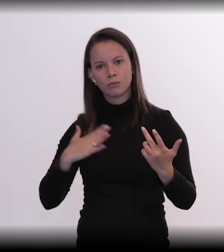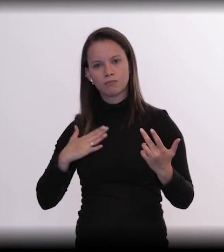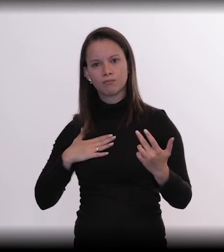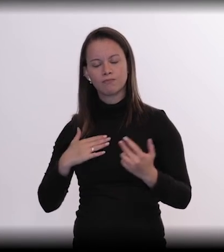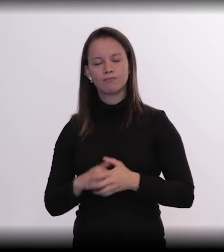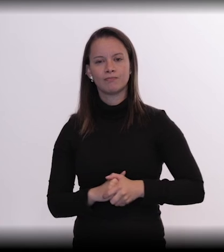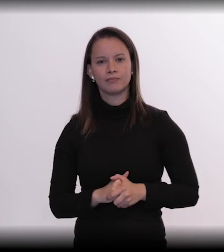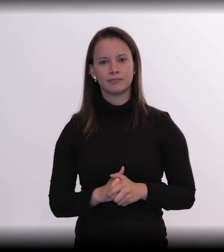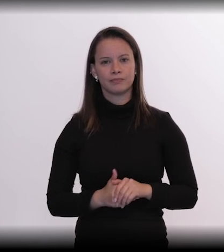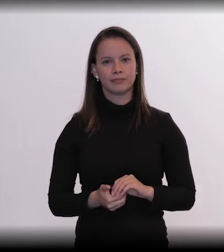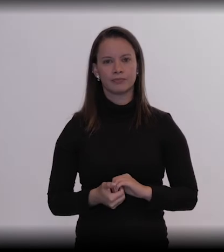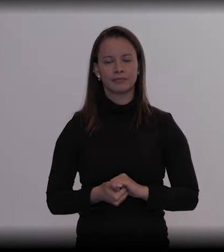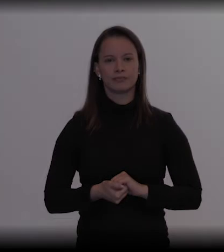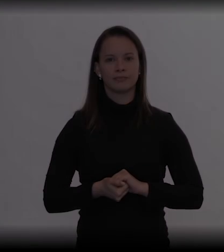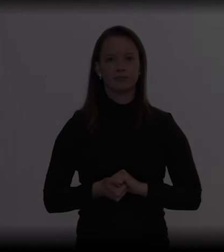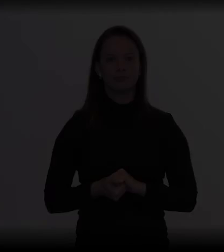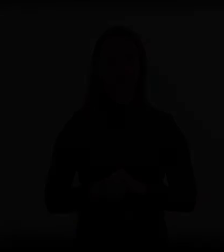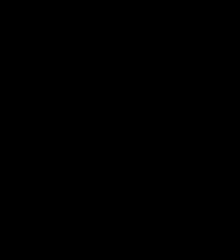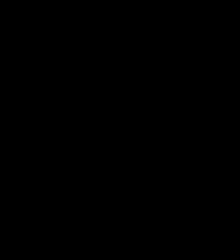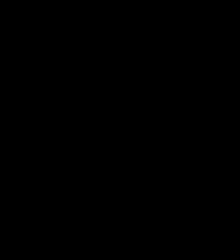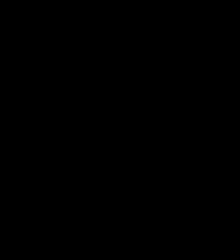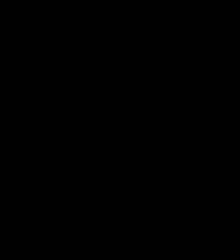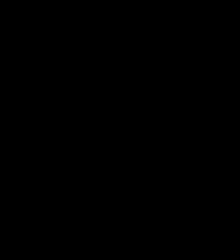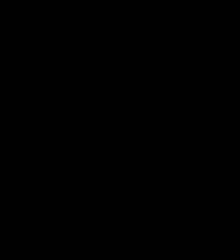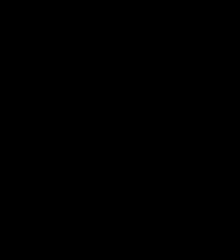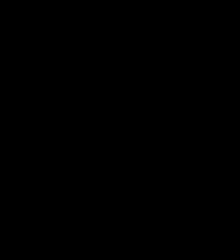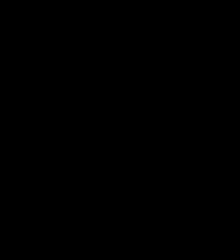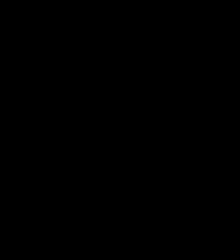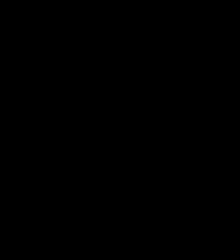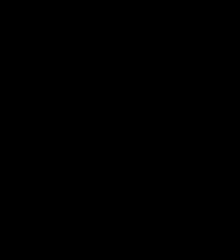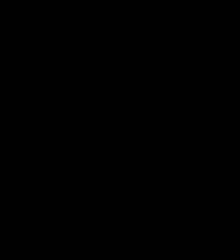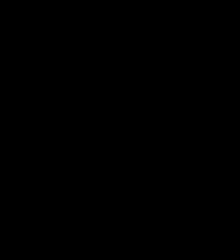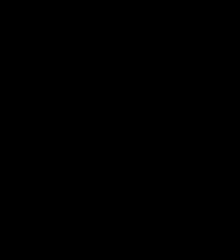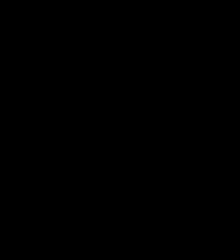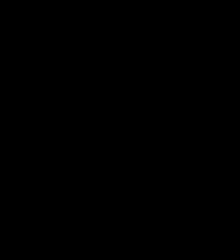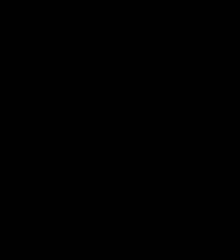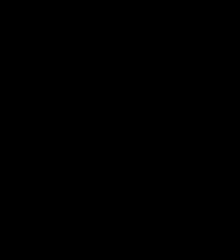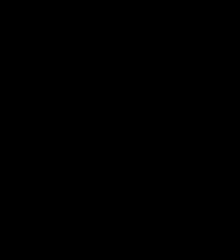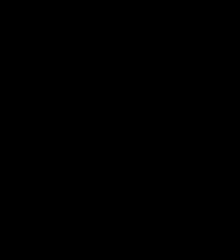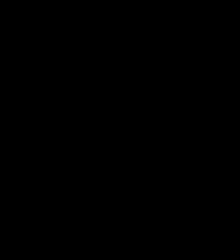o que